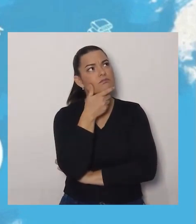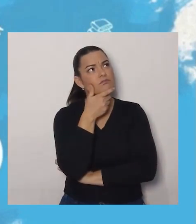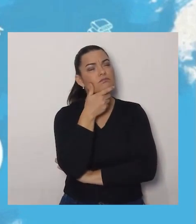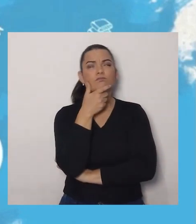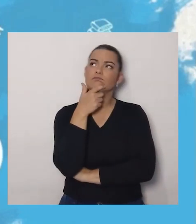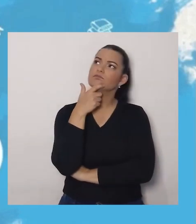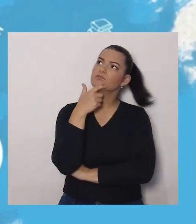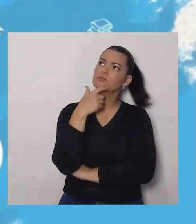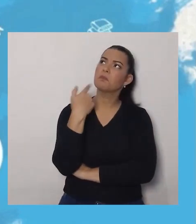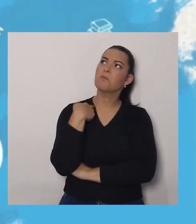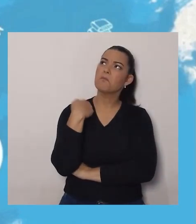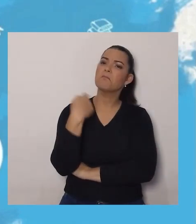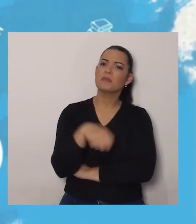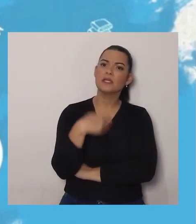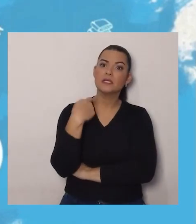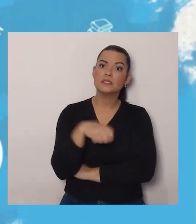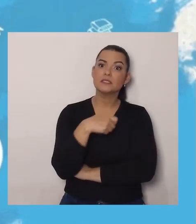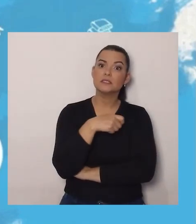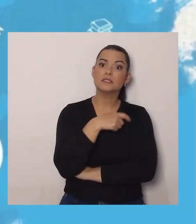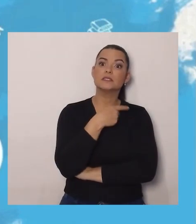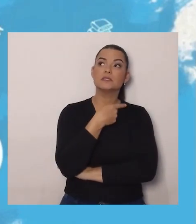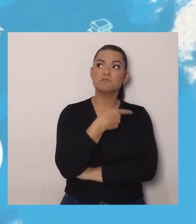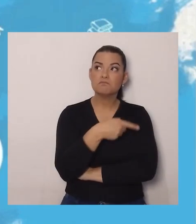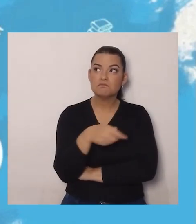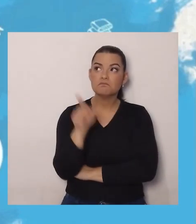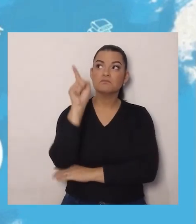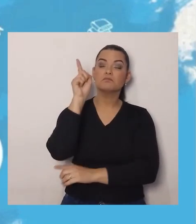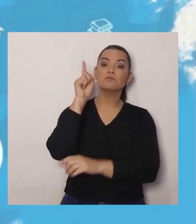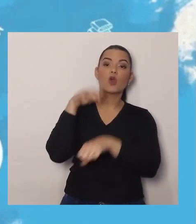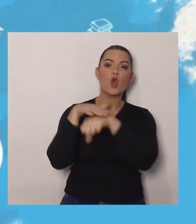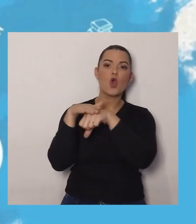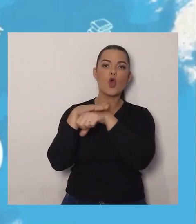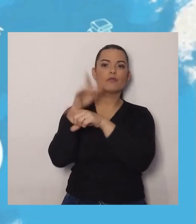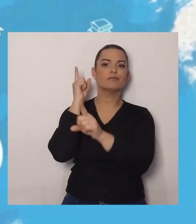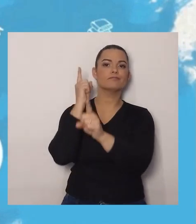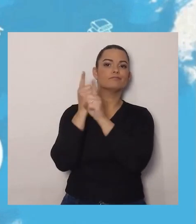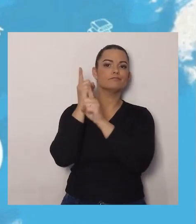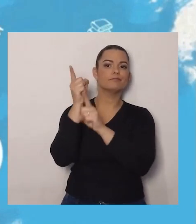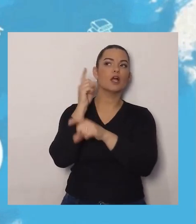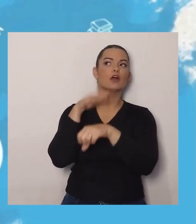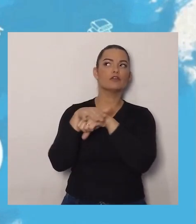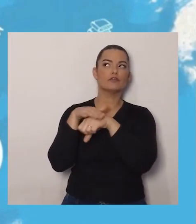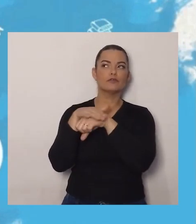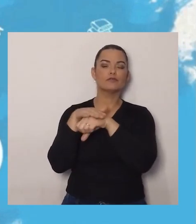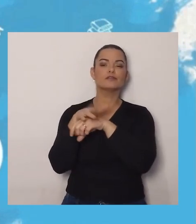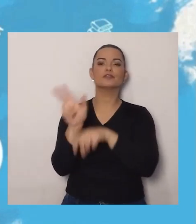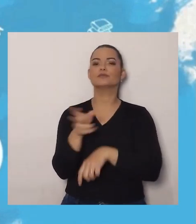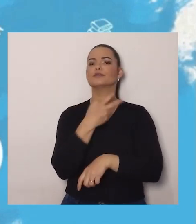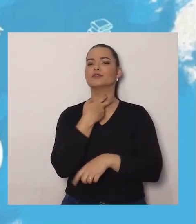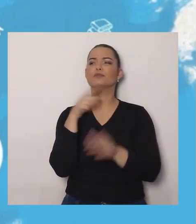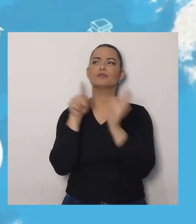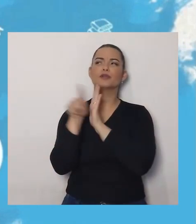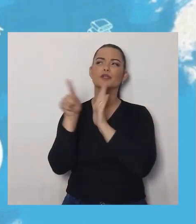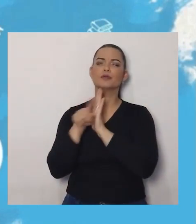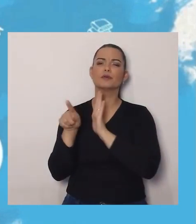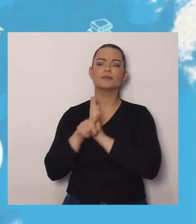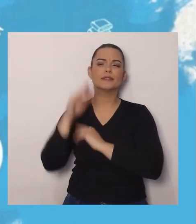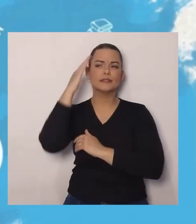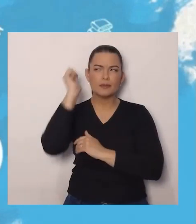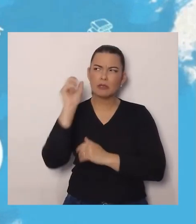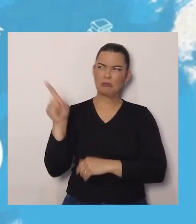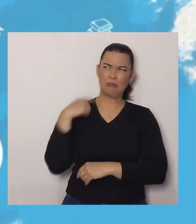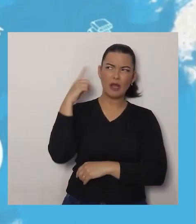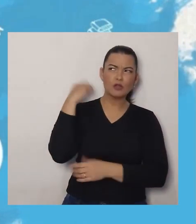Eu preciso me encontrar com o morcego e fazer algumas perguntinhas para saber se ele está maluco mesmo.